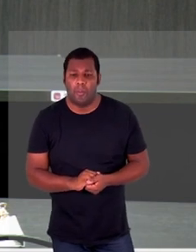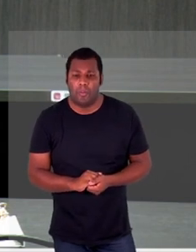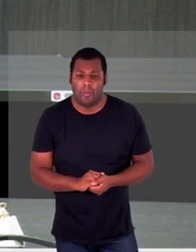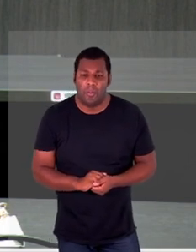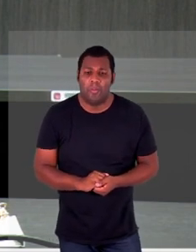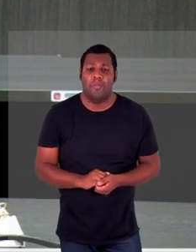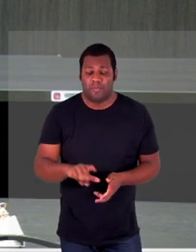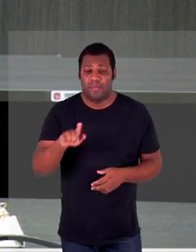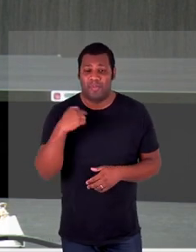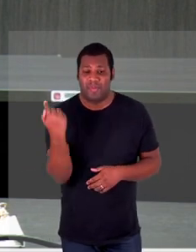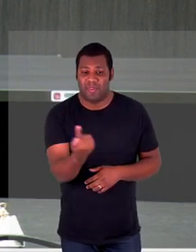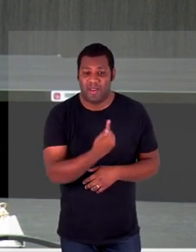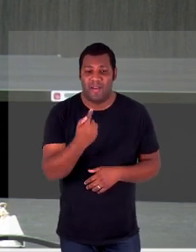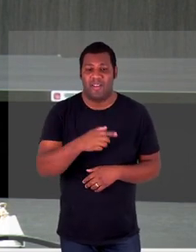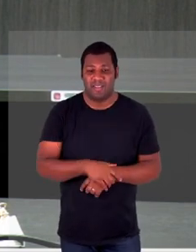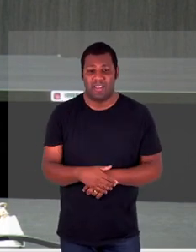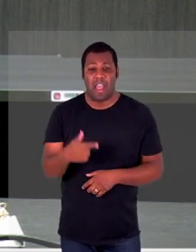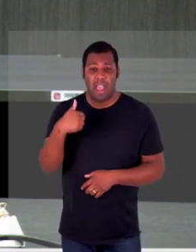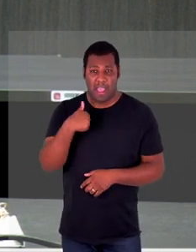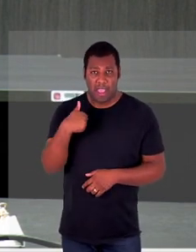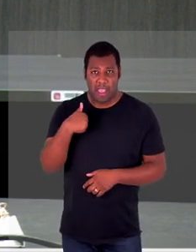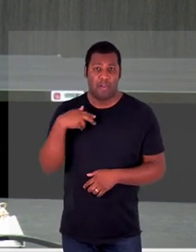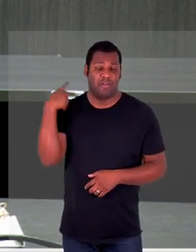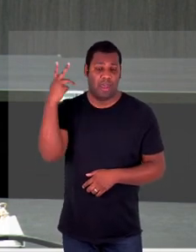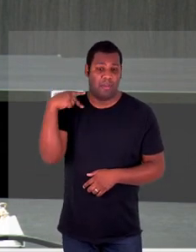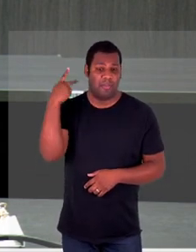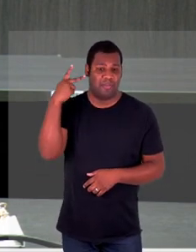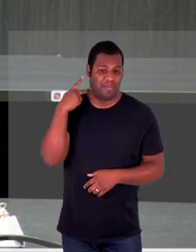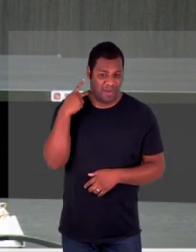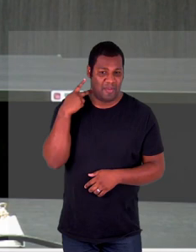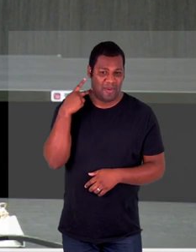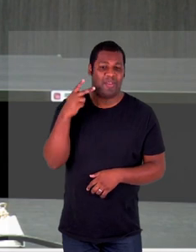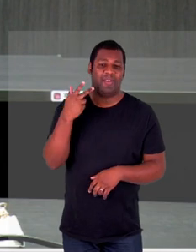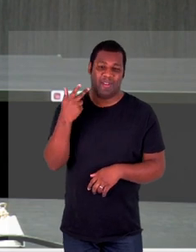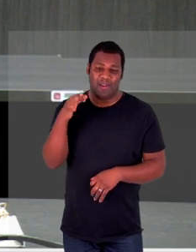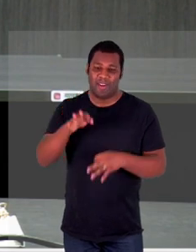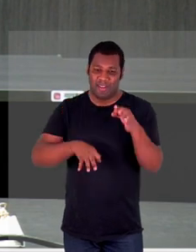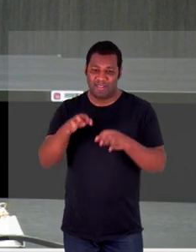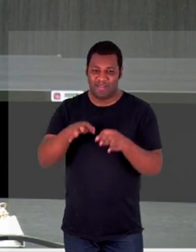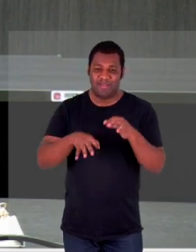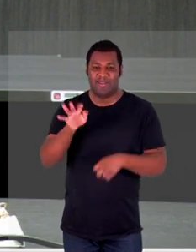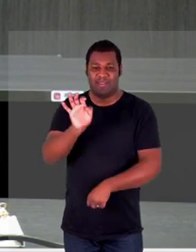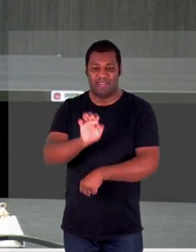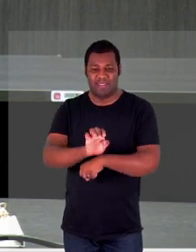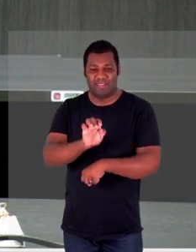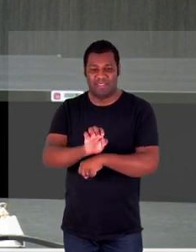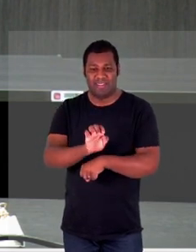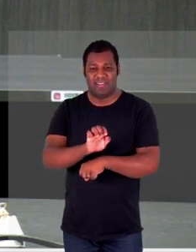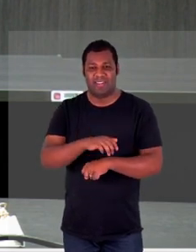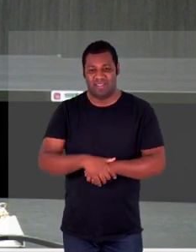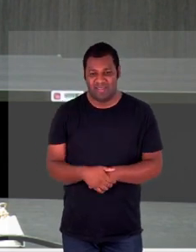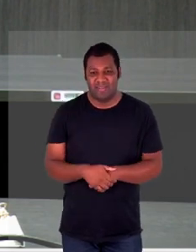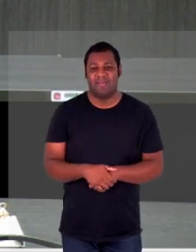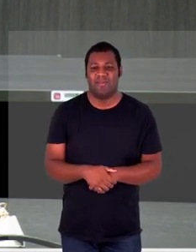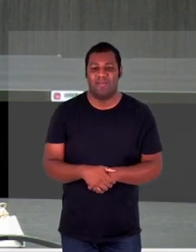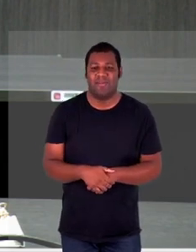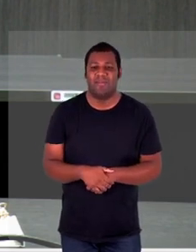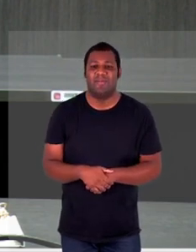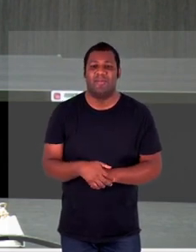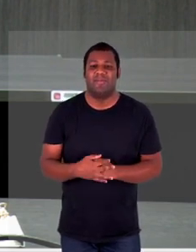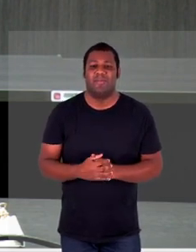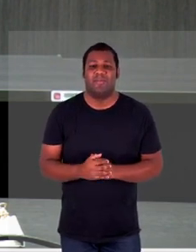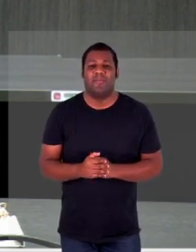falo nós porque eu sou promotora de justiça estadual. Então, nós estamos mais próximos pela nossa própria